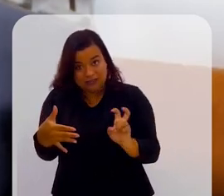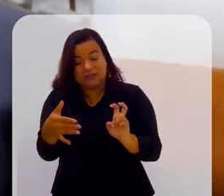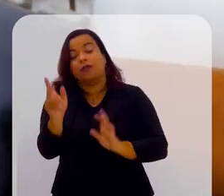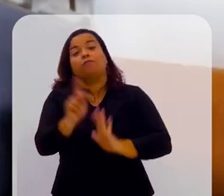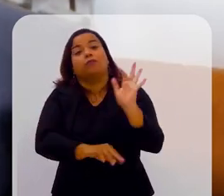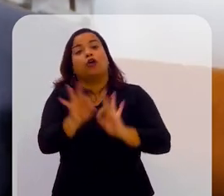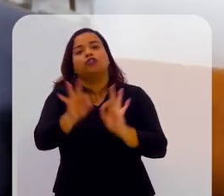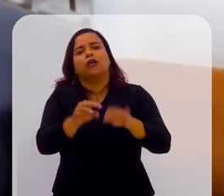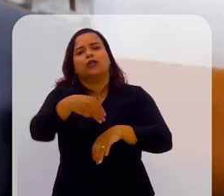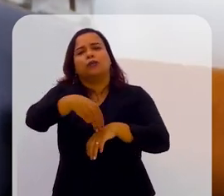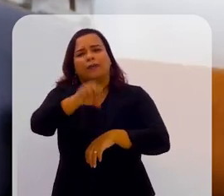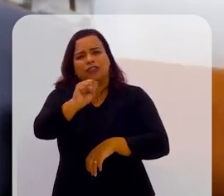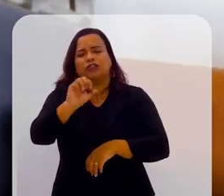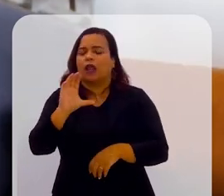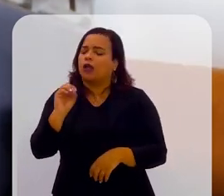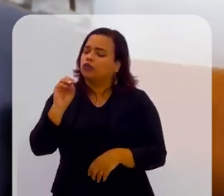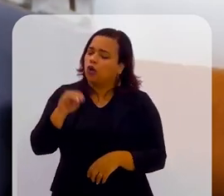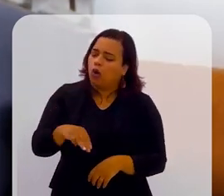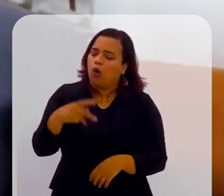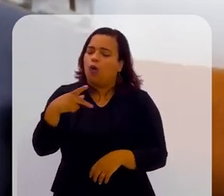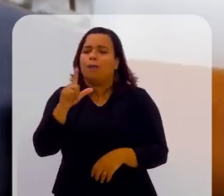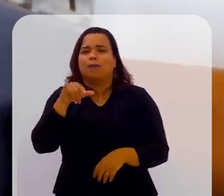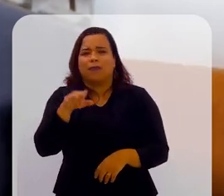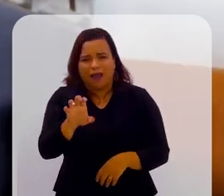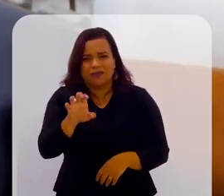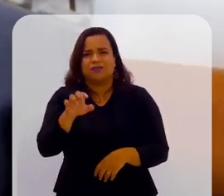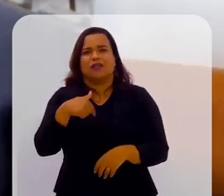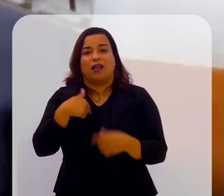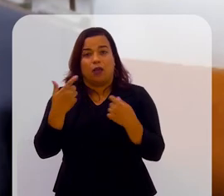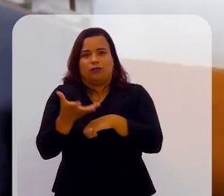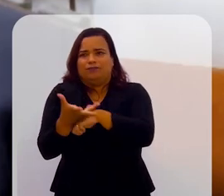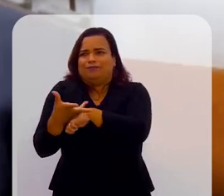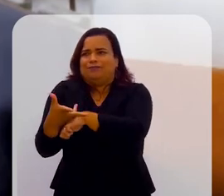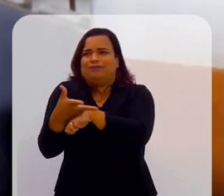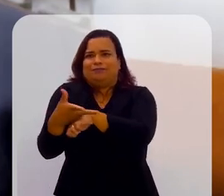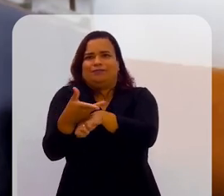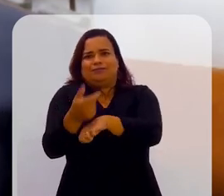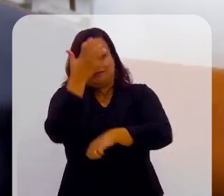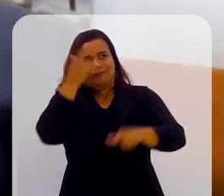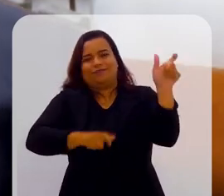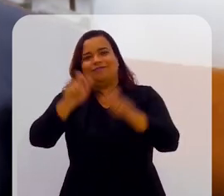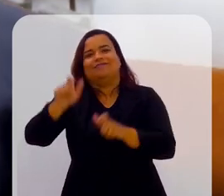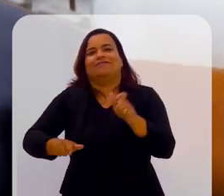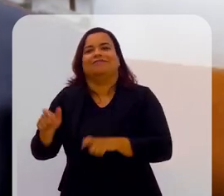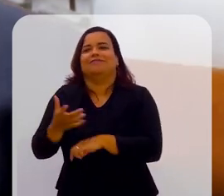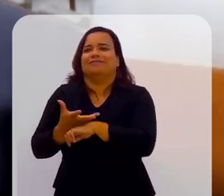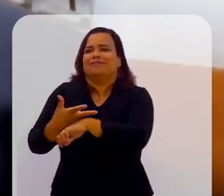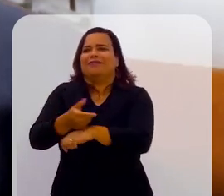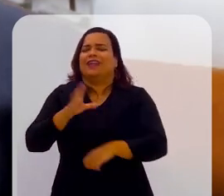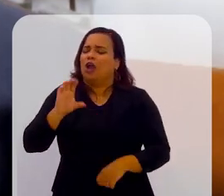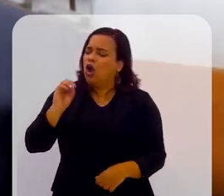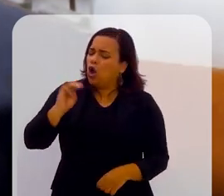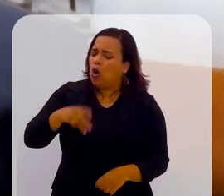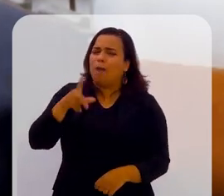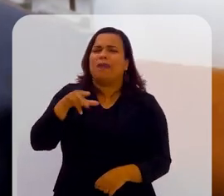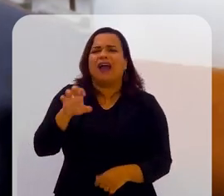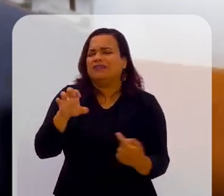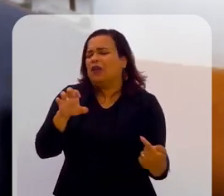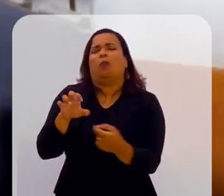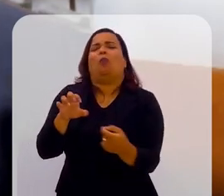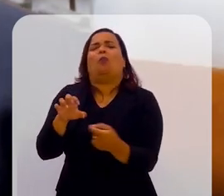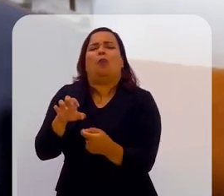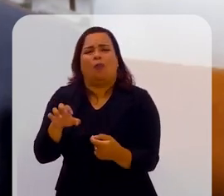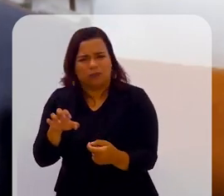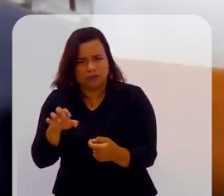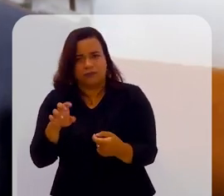projeto de mestrado em Compliance. E eu tinha que convencer as pessoas. eles falaram, Alfredo, o que é Compliance? De onde vem isso? Para fazer um